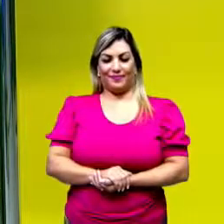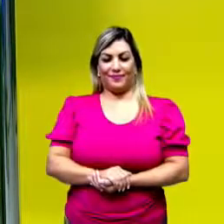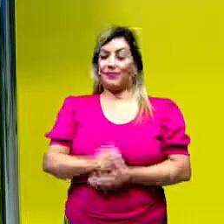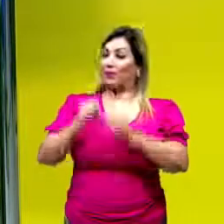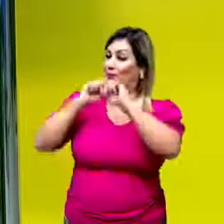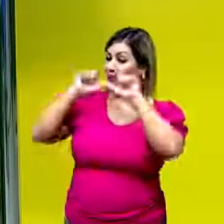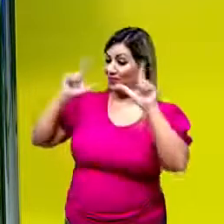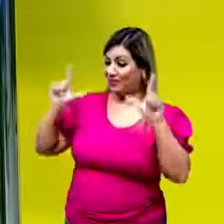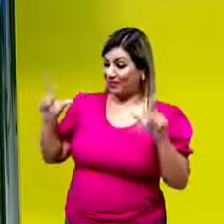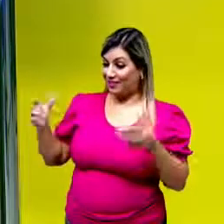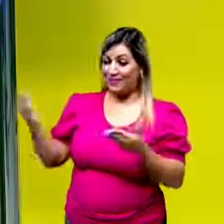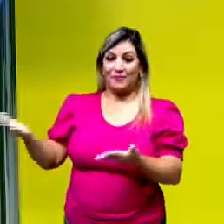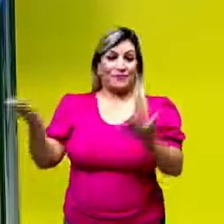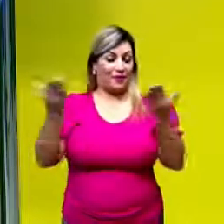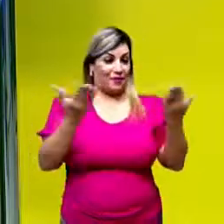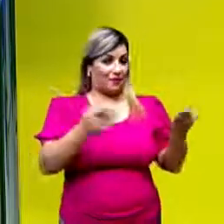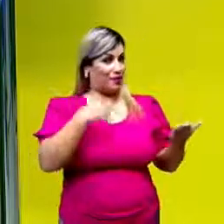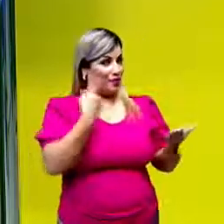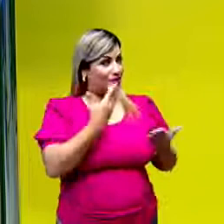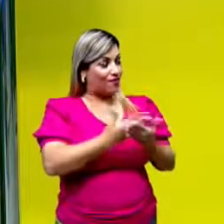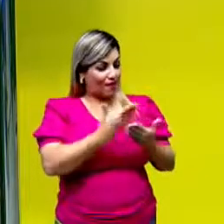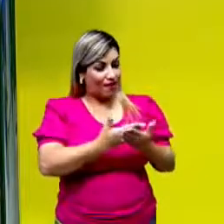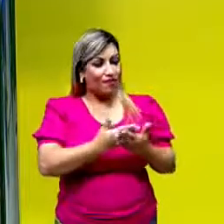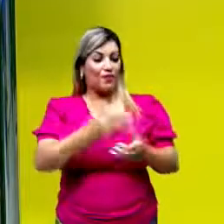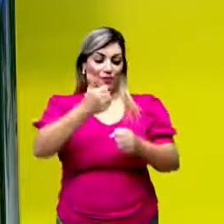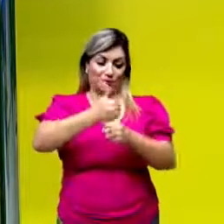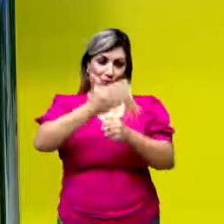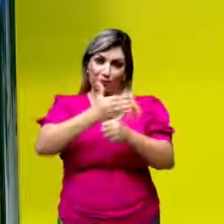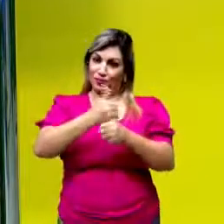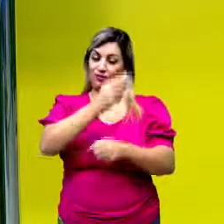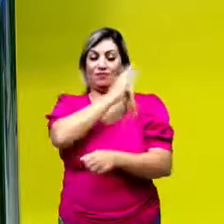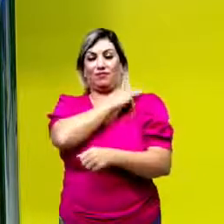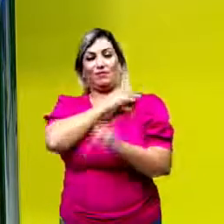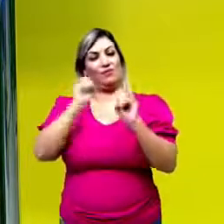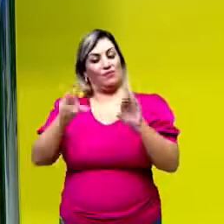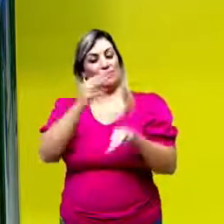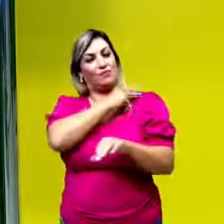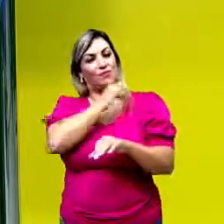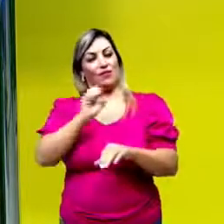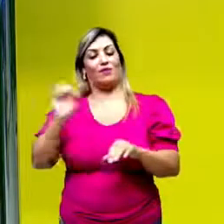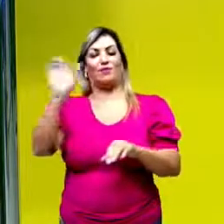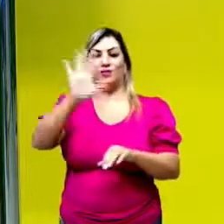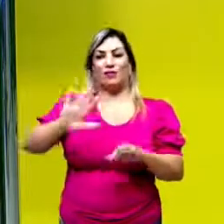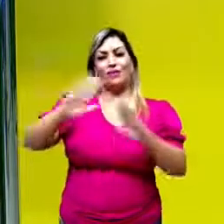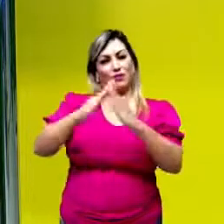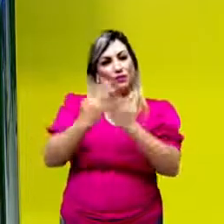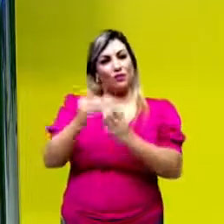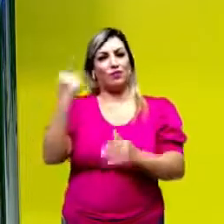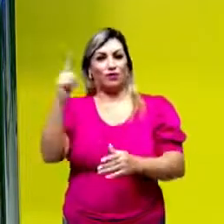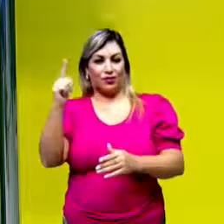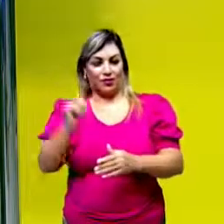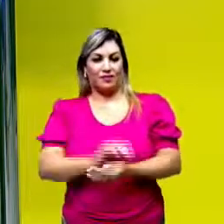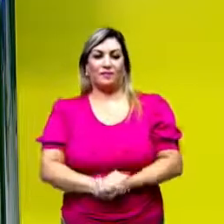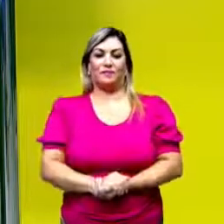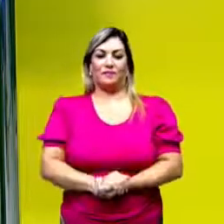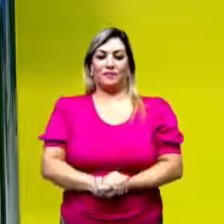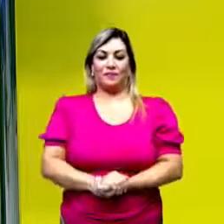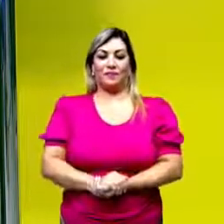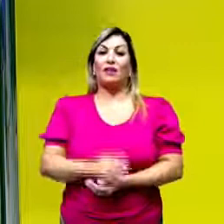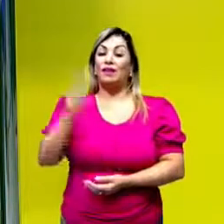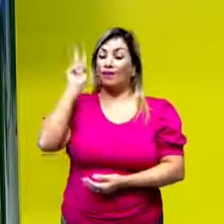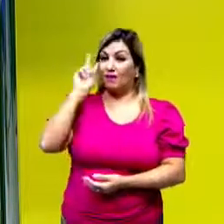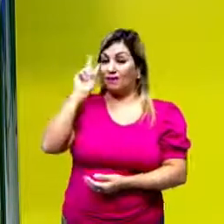Bom dia! Sejam bem-vindos à nossa aula de Biologia para a terceira série do Ensino Médio e da Rede Estadual de Goiás.